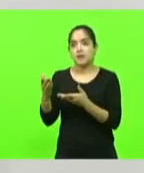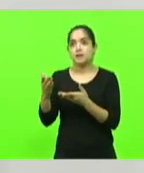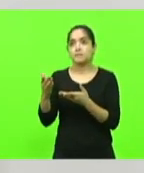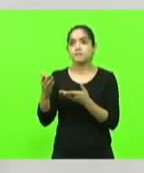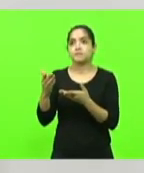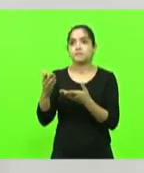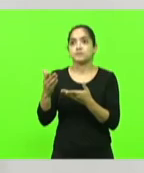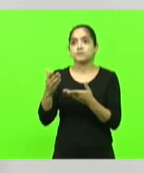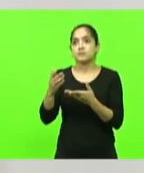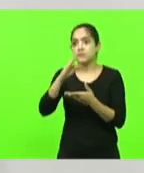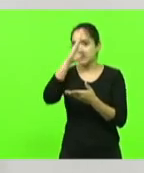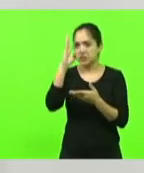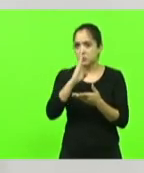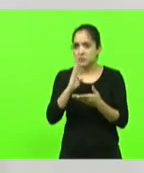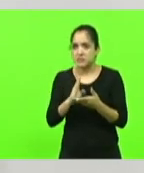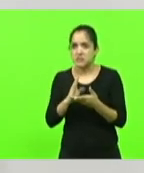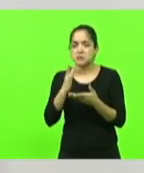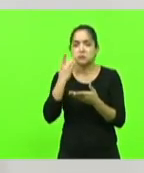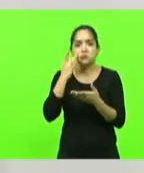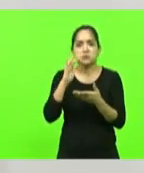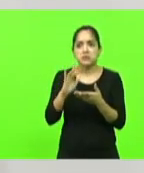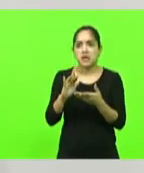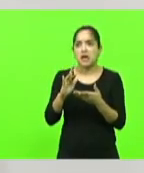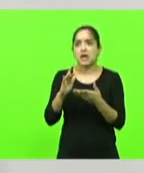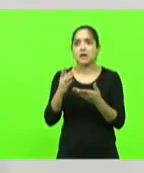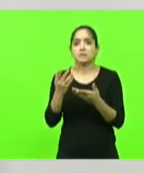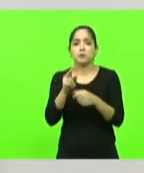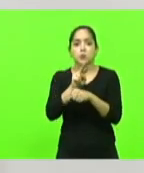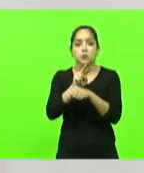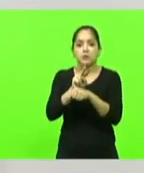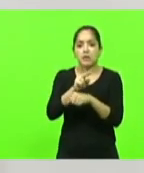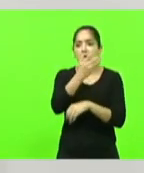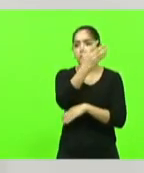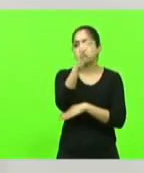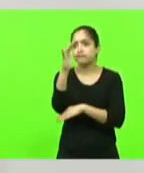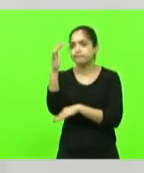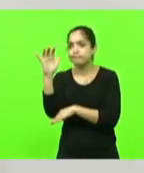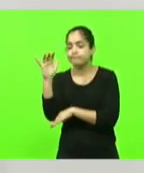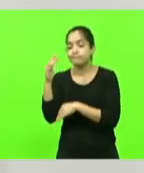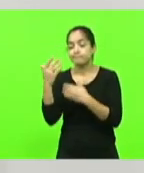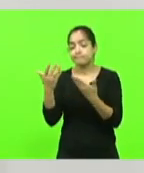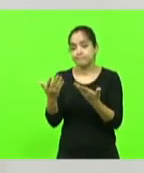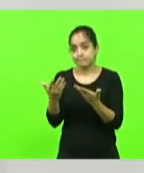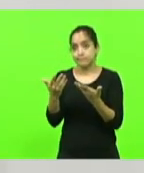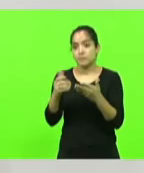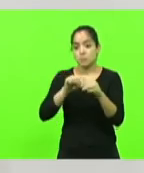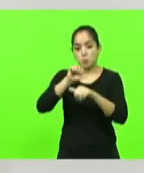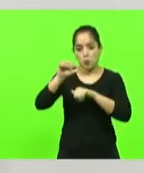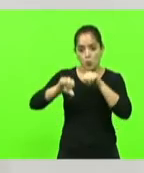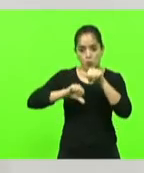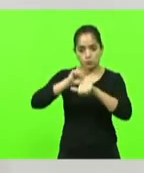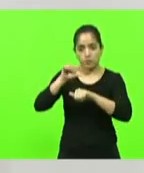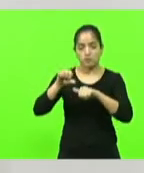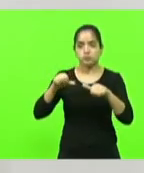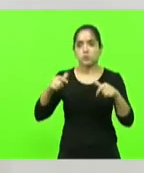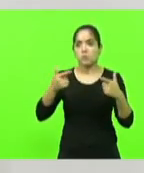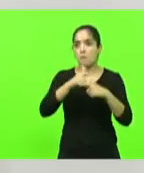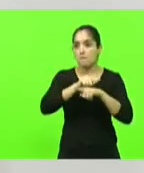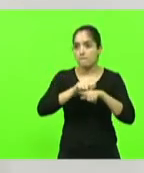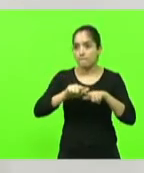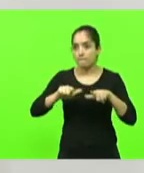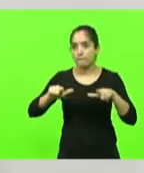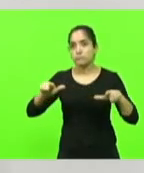que dizem que o Brasil não está sabendo tratar do seu meio ambiente eles transformaram as suas terras em terra desolada com duas grandes